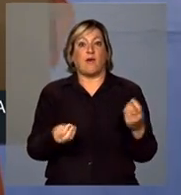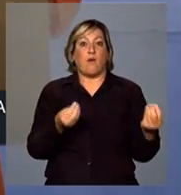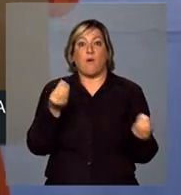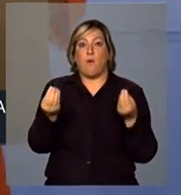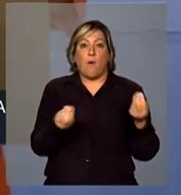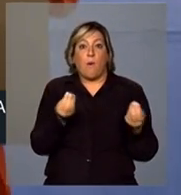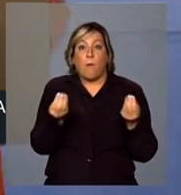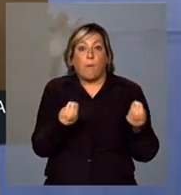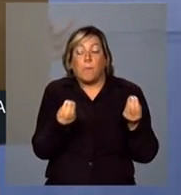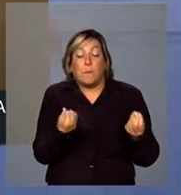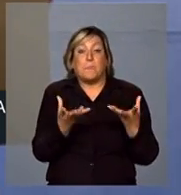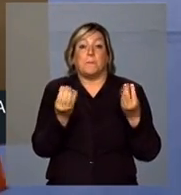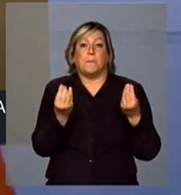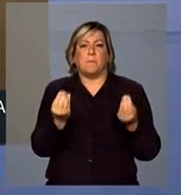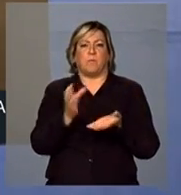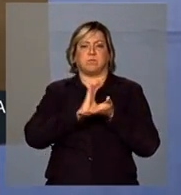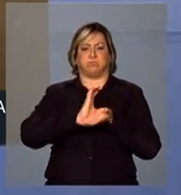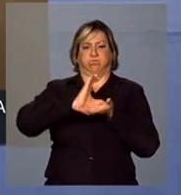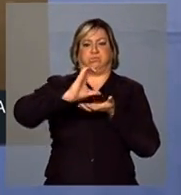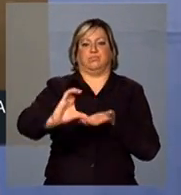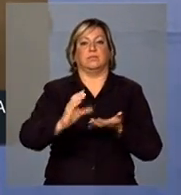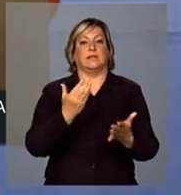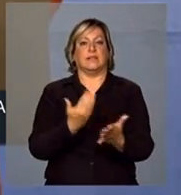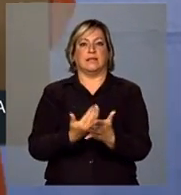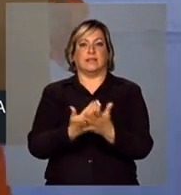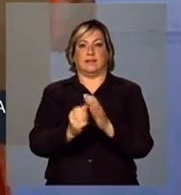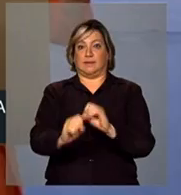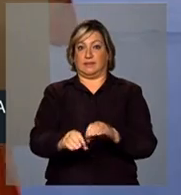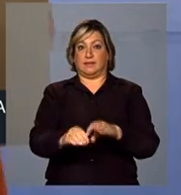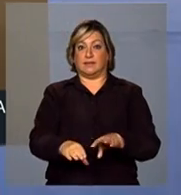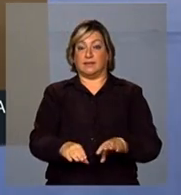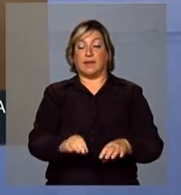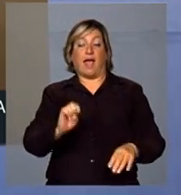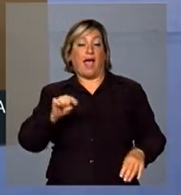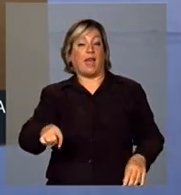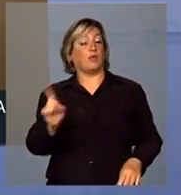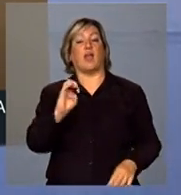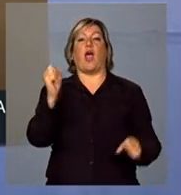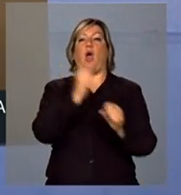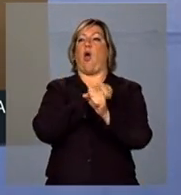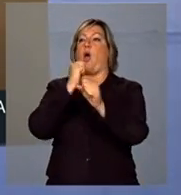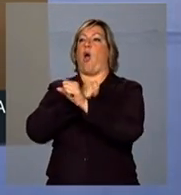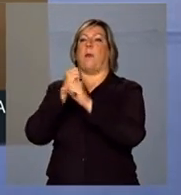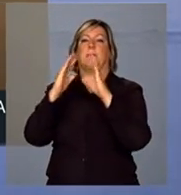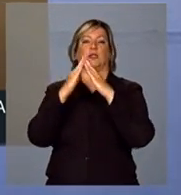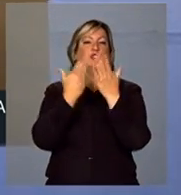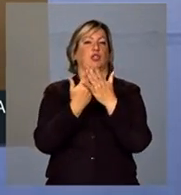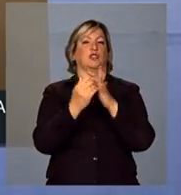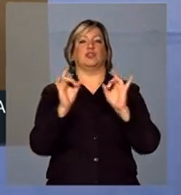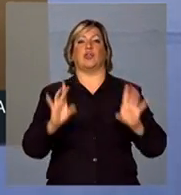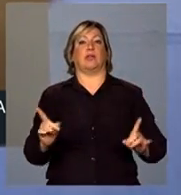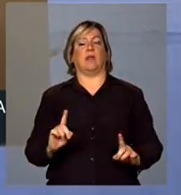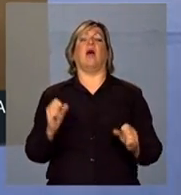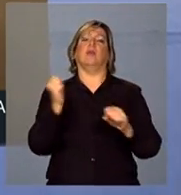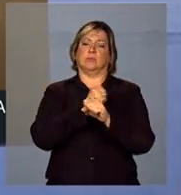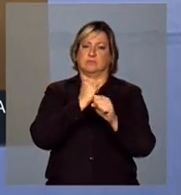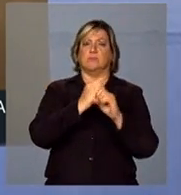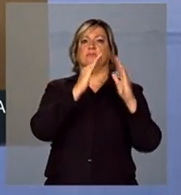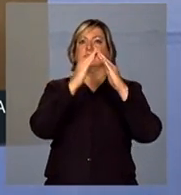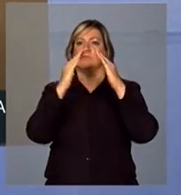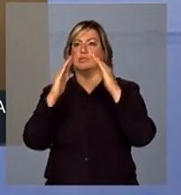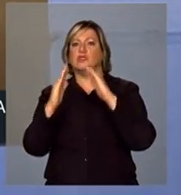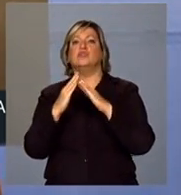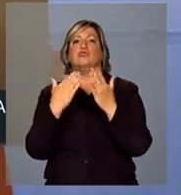significativa na educação. E aí não é só construir escola. Construir escola faz parte.